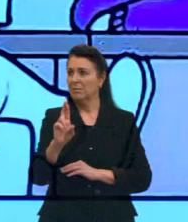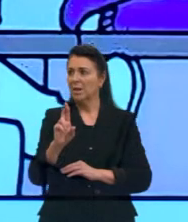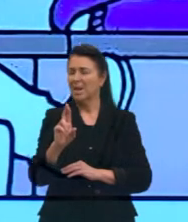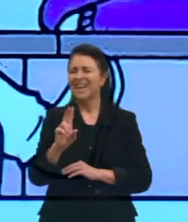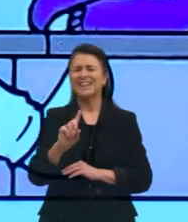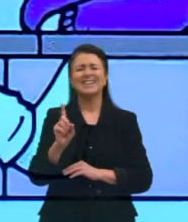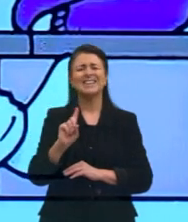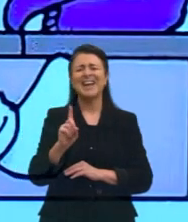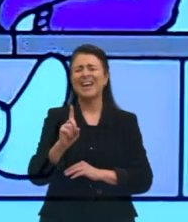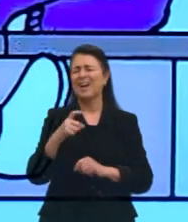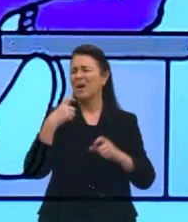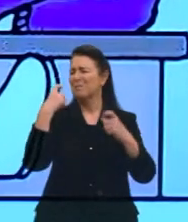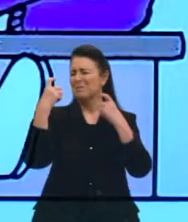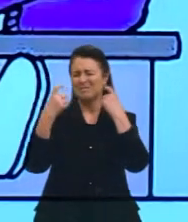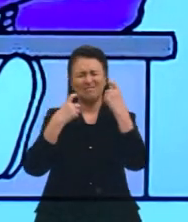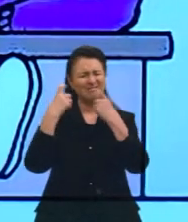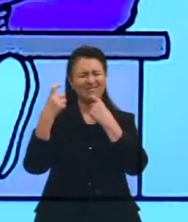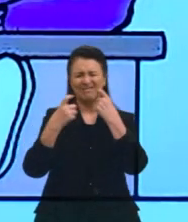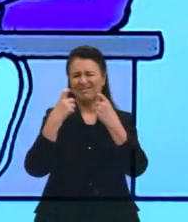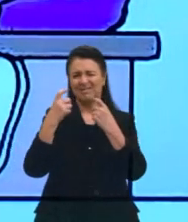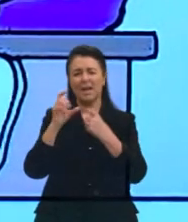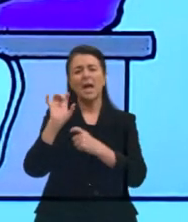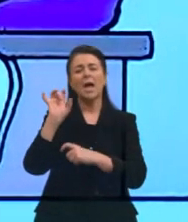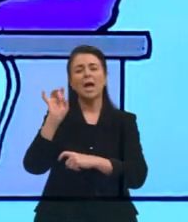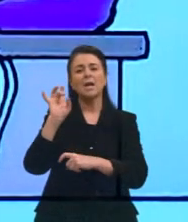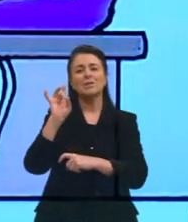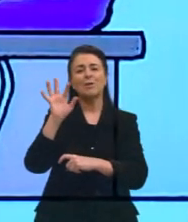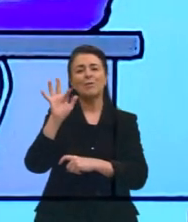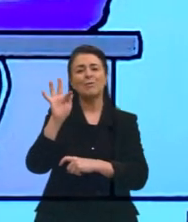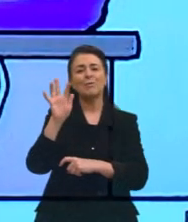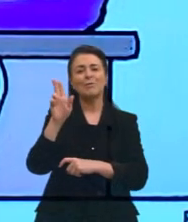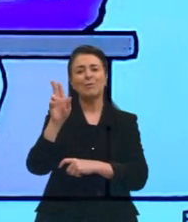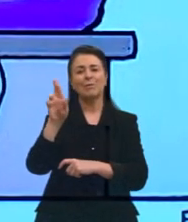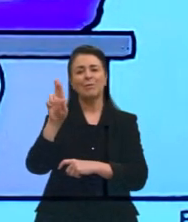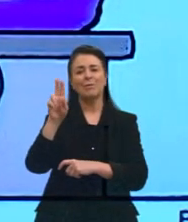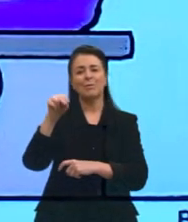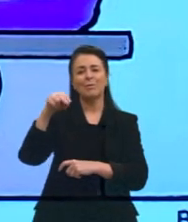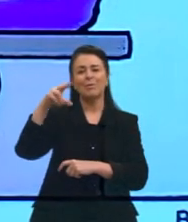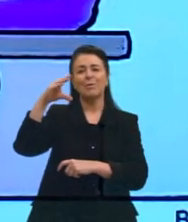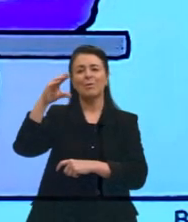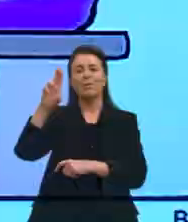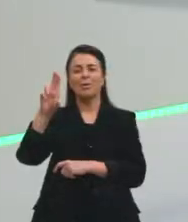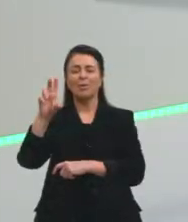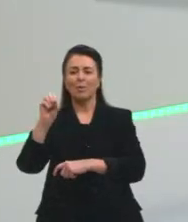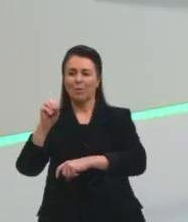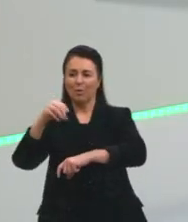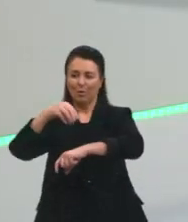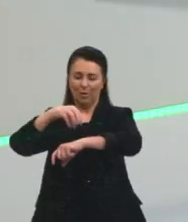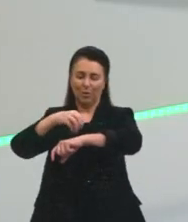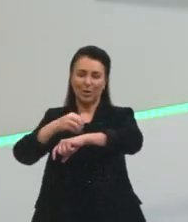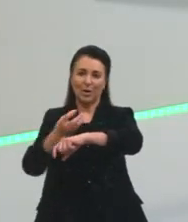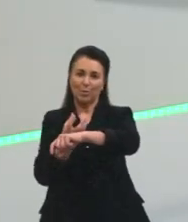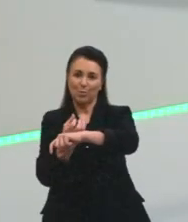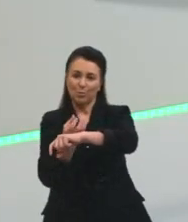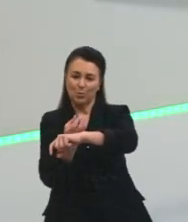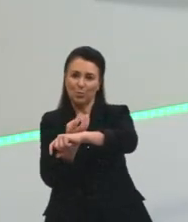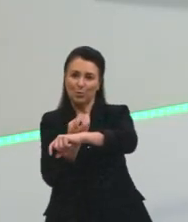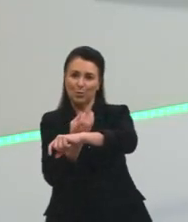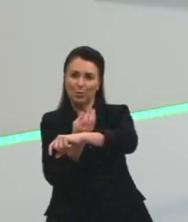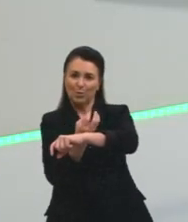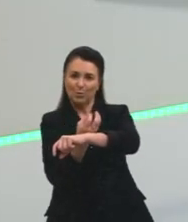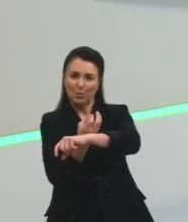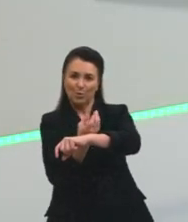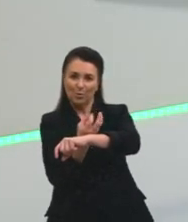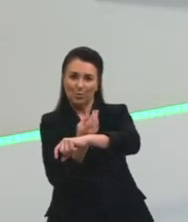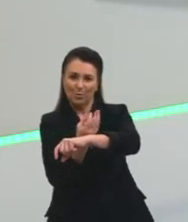não se preocupe. É só um furúnculo. Então, aqui a gente tem pessoas